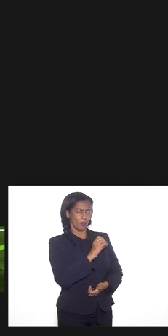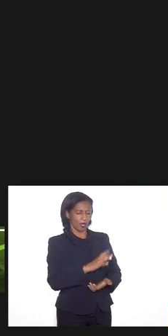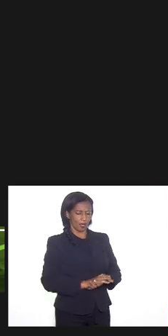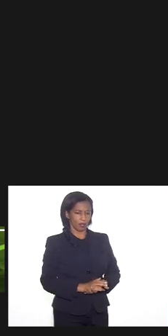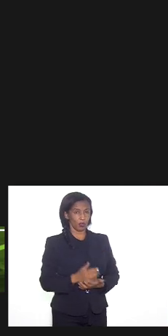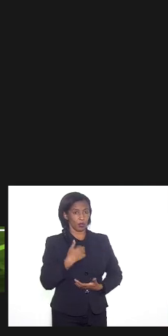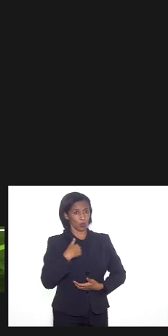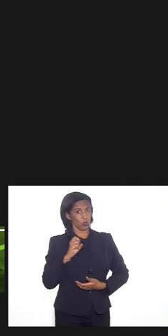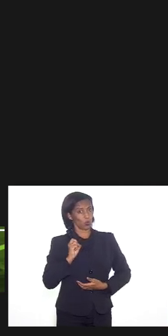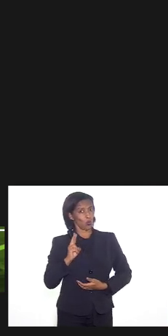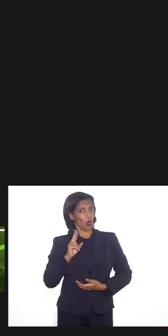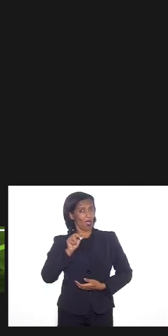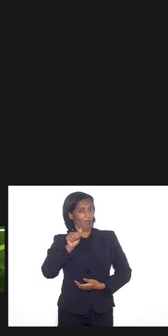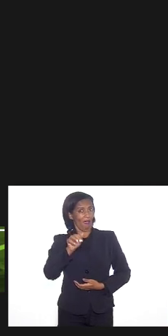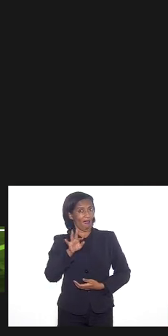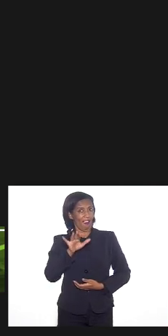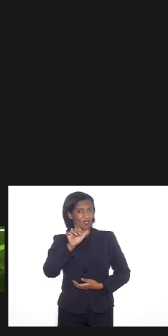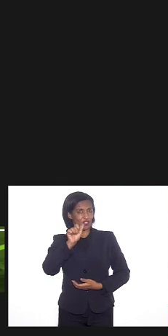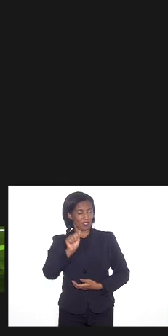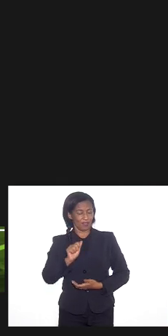Atila tudo bom tudo bem né